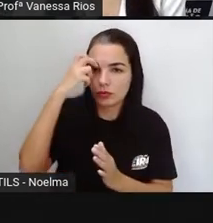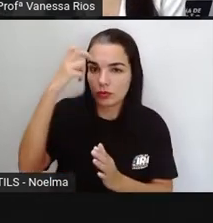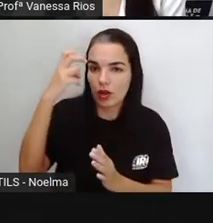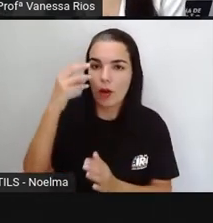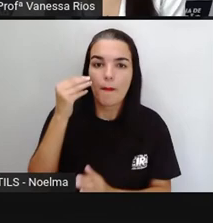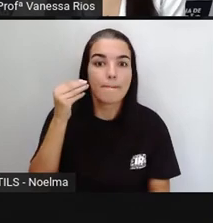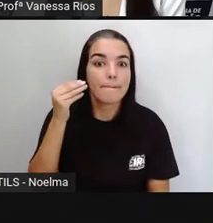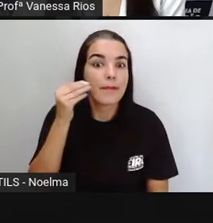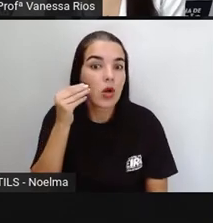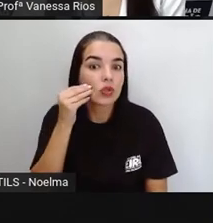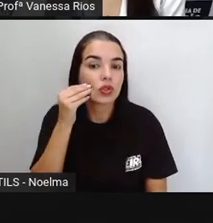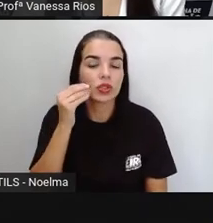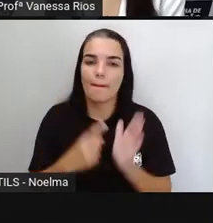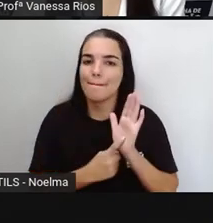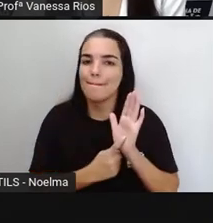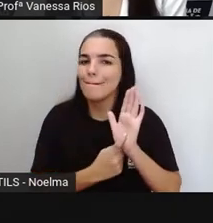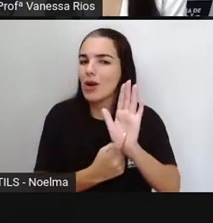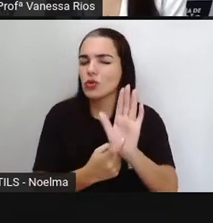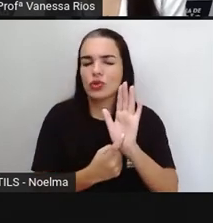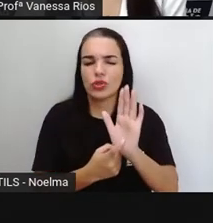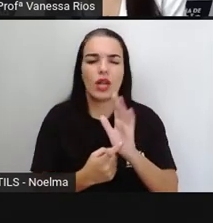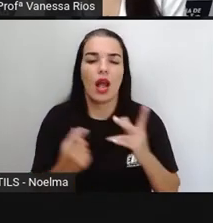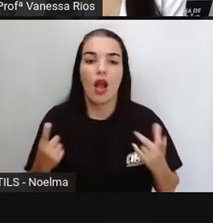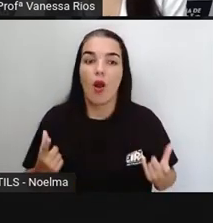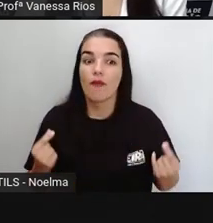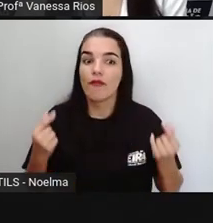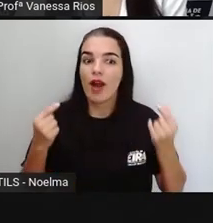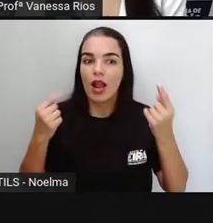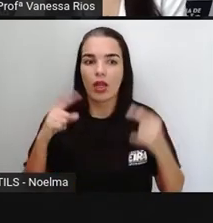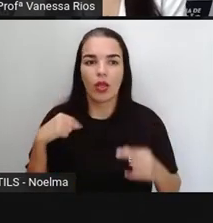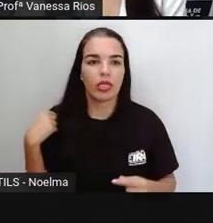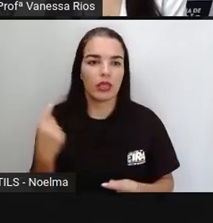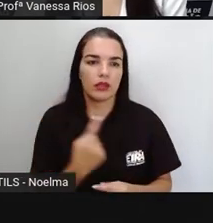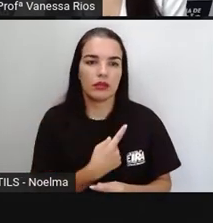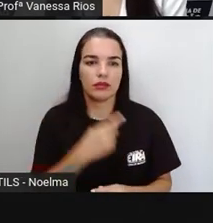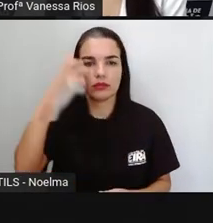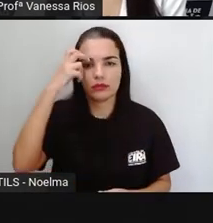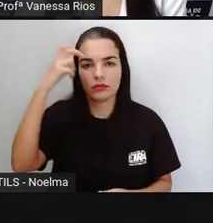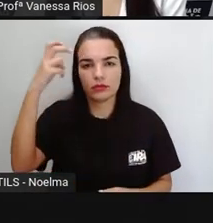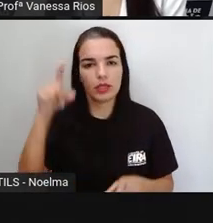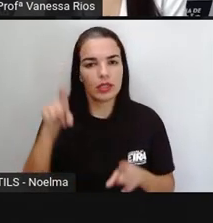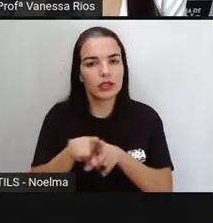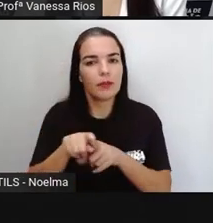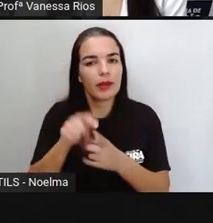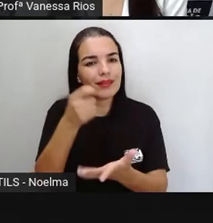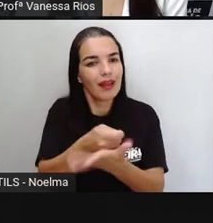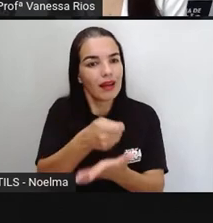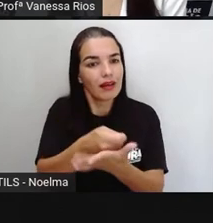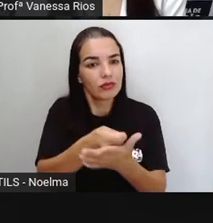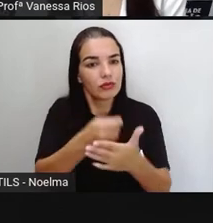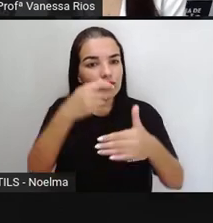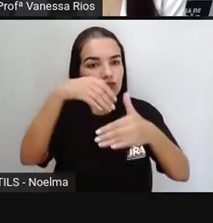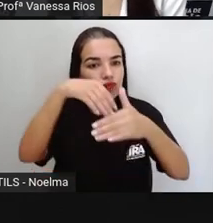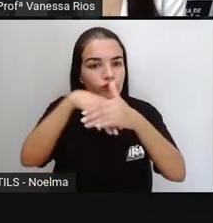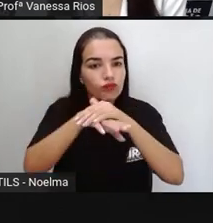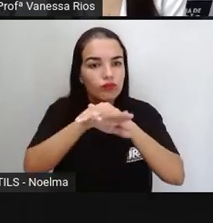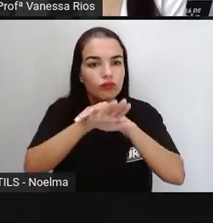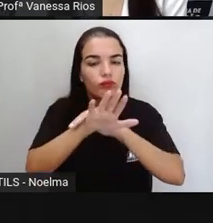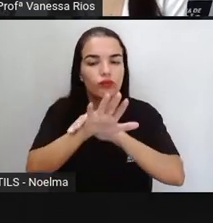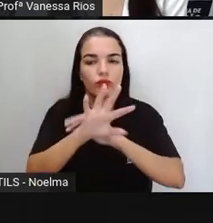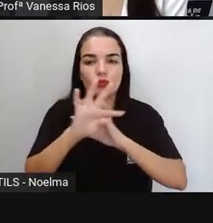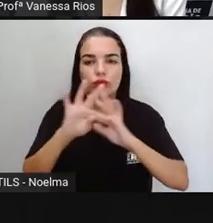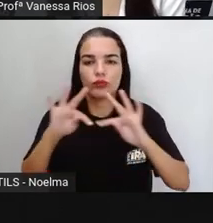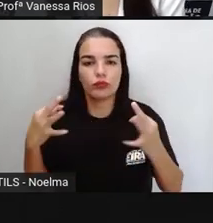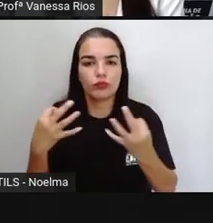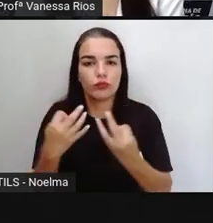valor da nossa cultura. E além disso, garantir a preservação de toda essa herança cultural nos